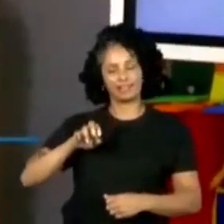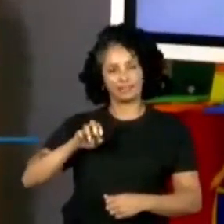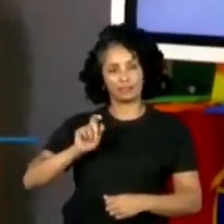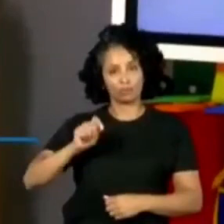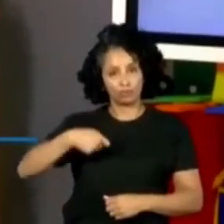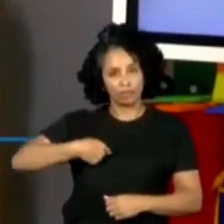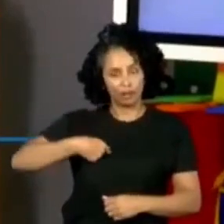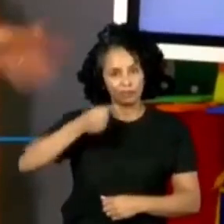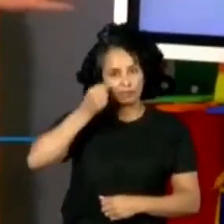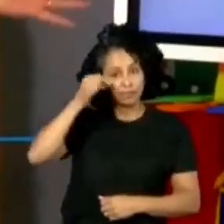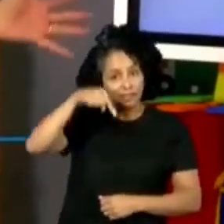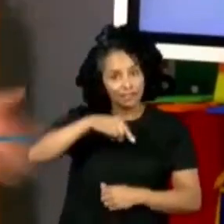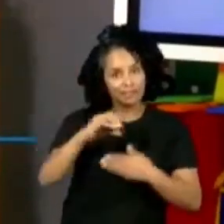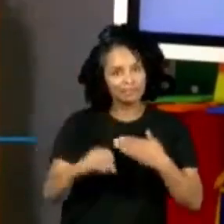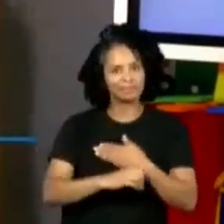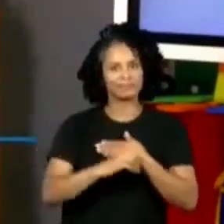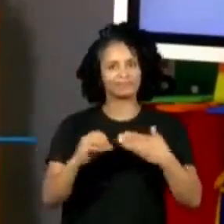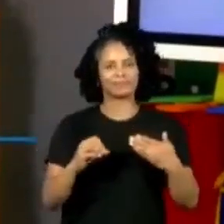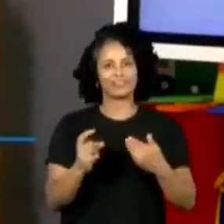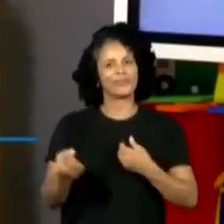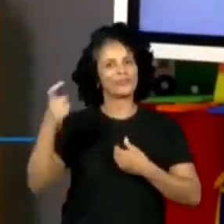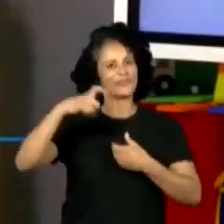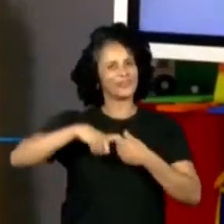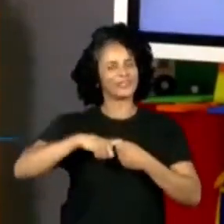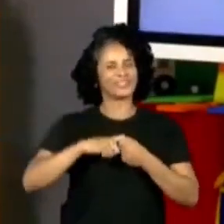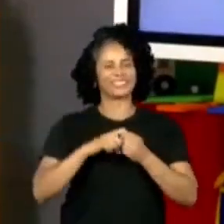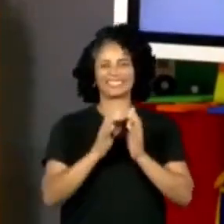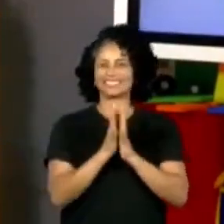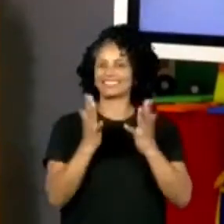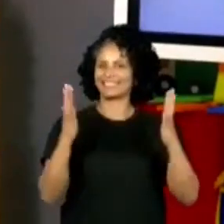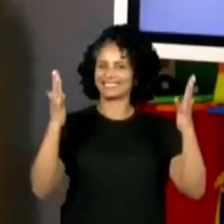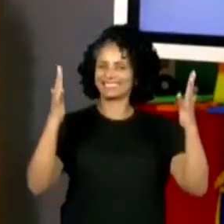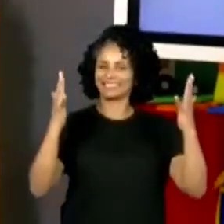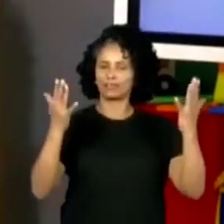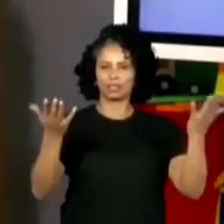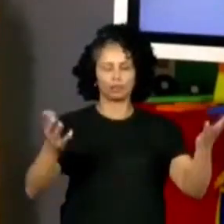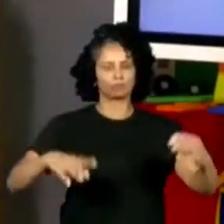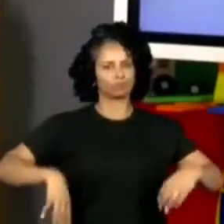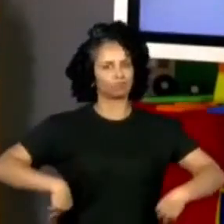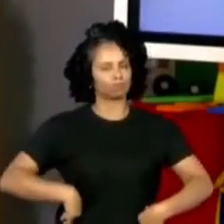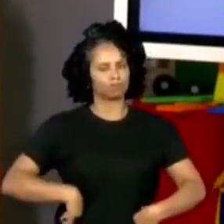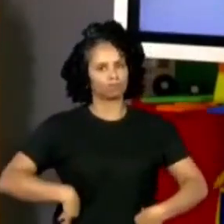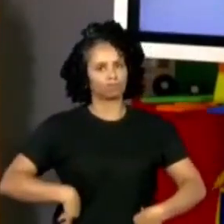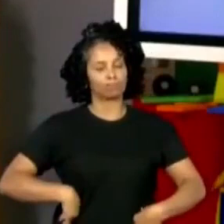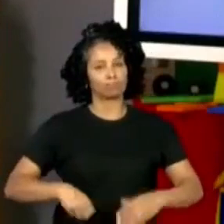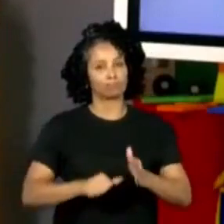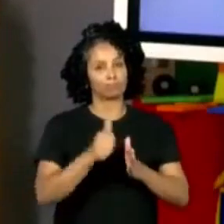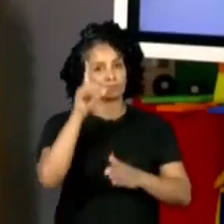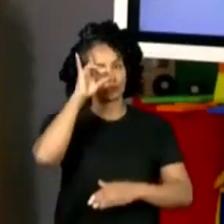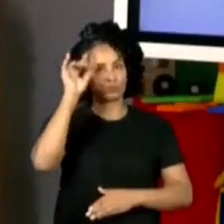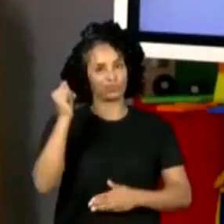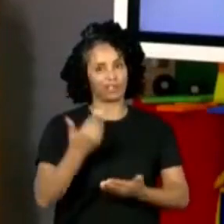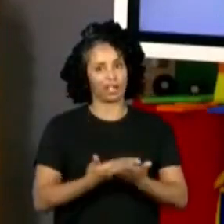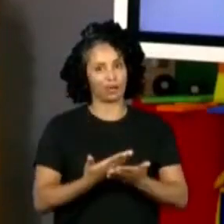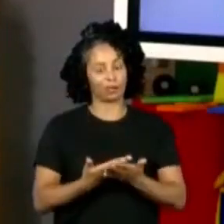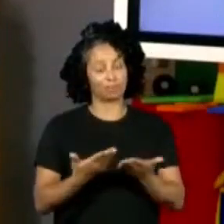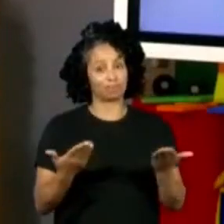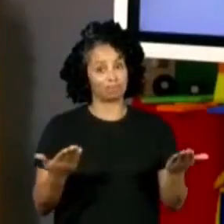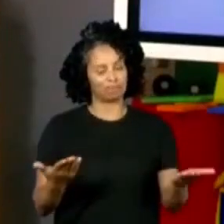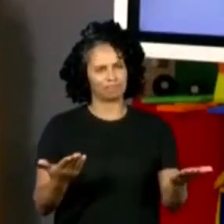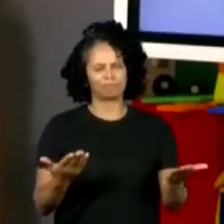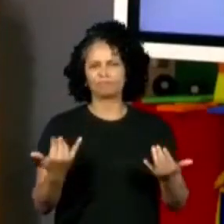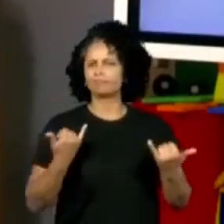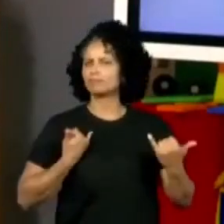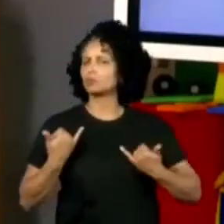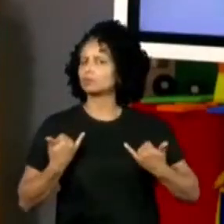é o Centro de Mídias e voltamos! Pois é, primeiro dia de aula, mas conta